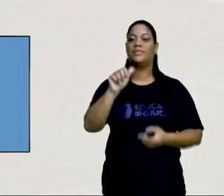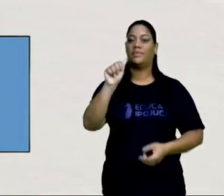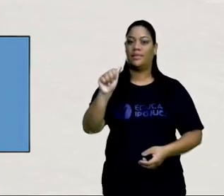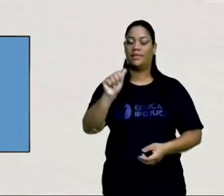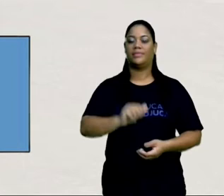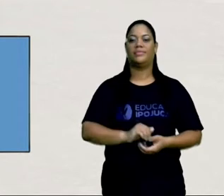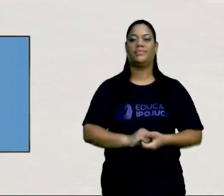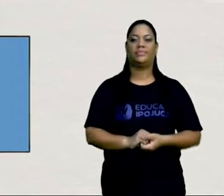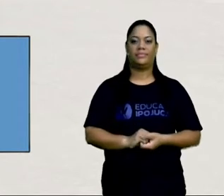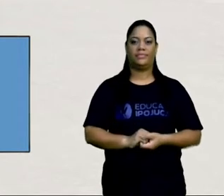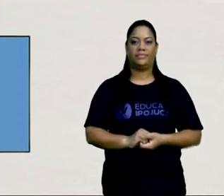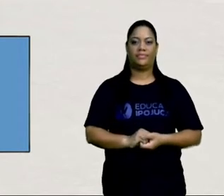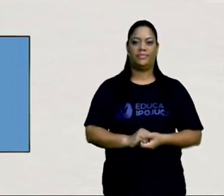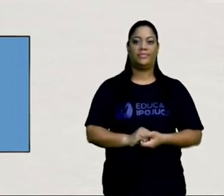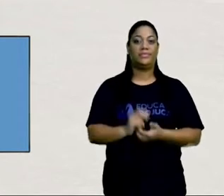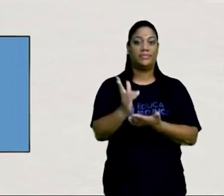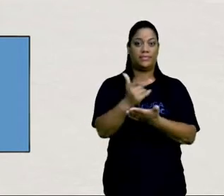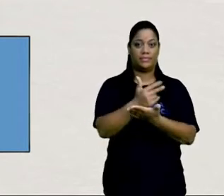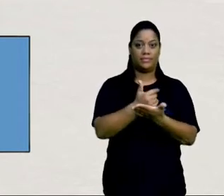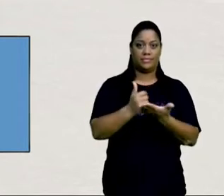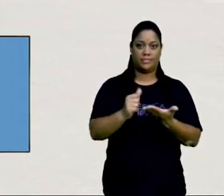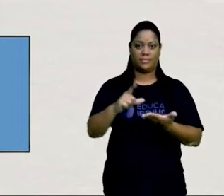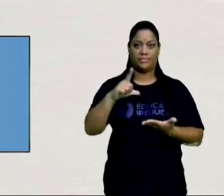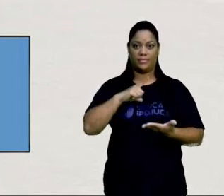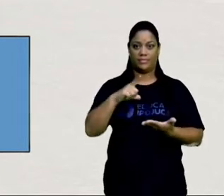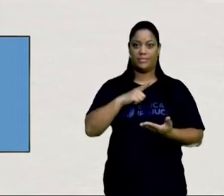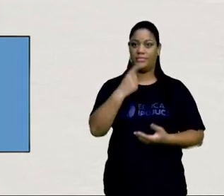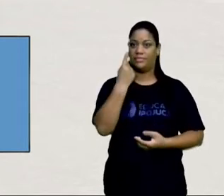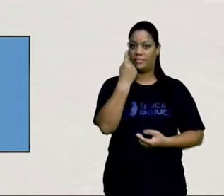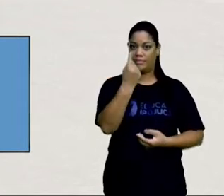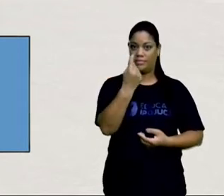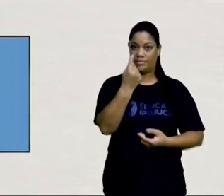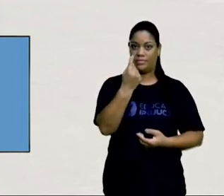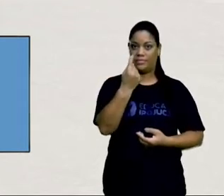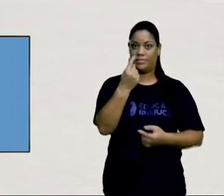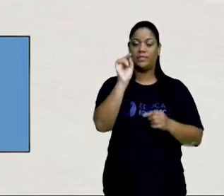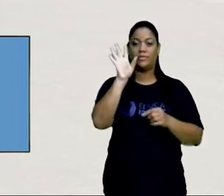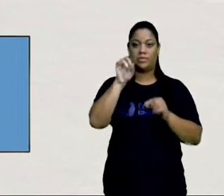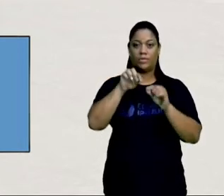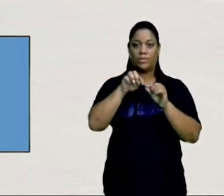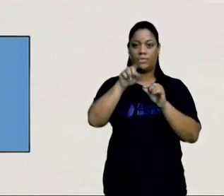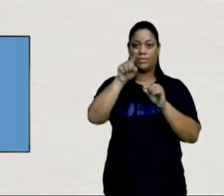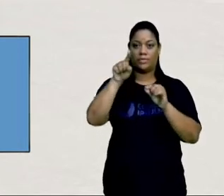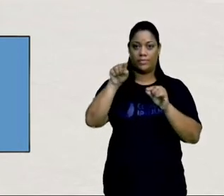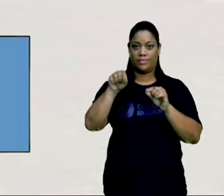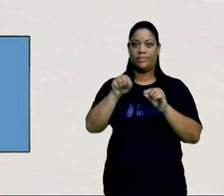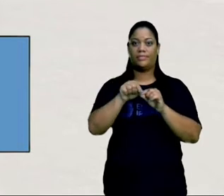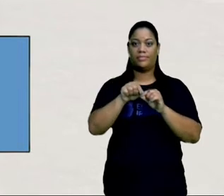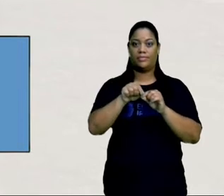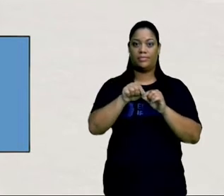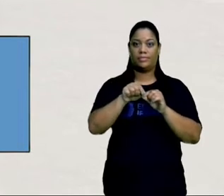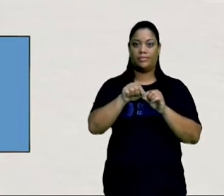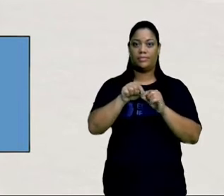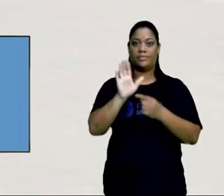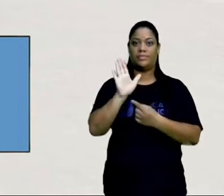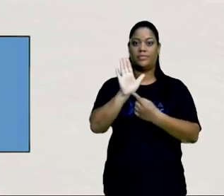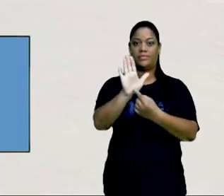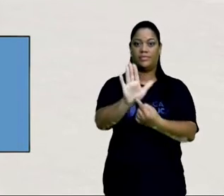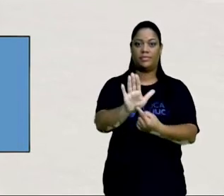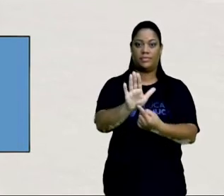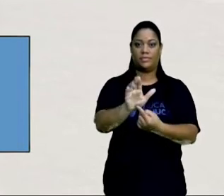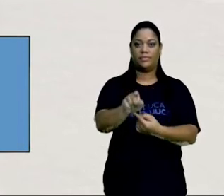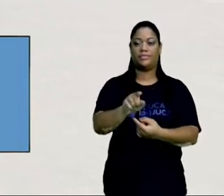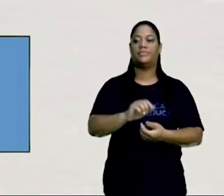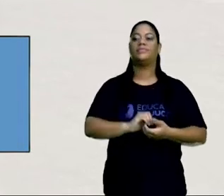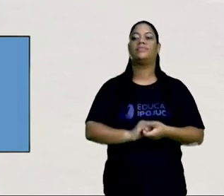A. A figura que a gente tem uma unidade de área é só um quadradinho, tá bom? E ele está representado aqui.